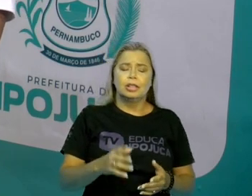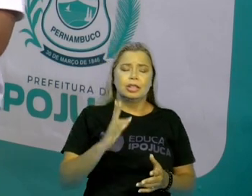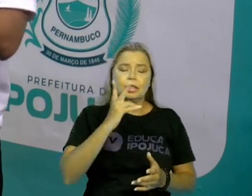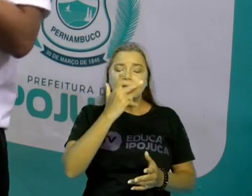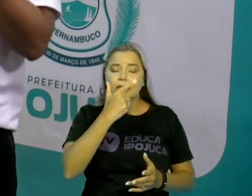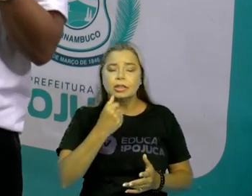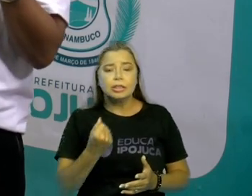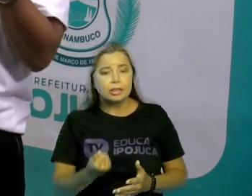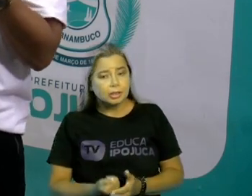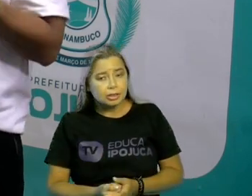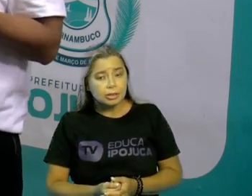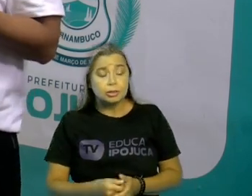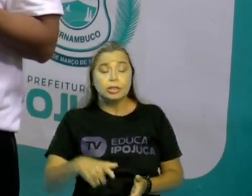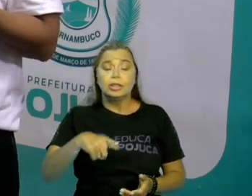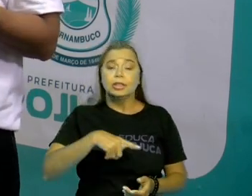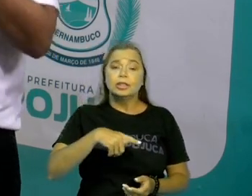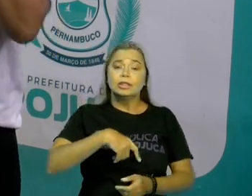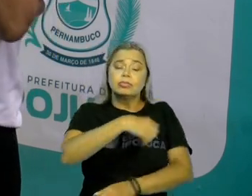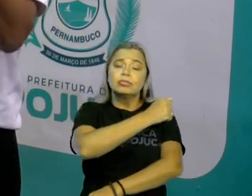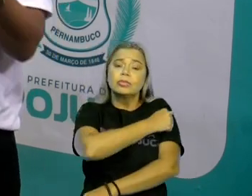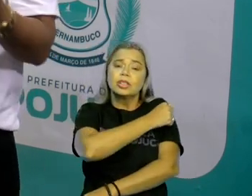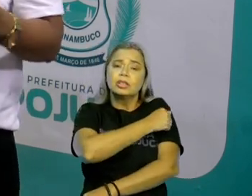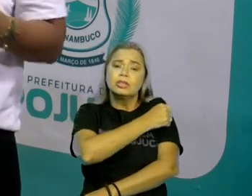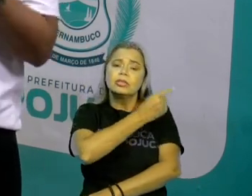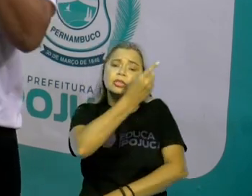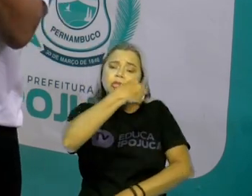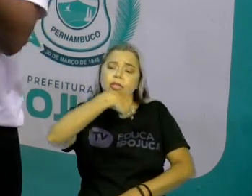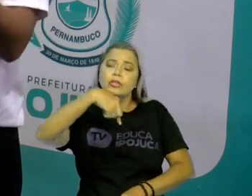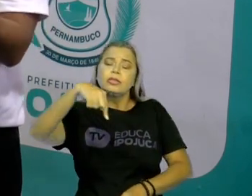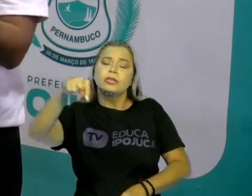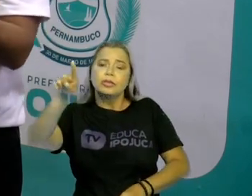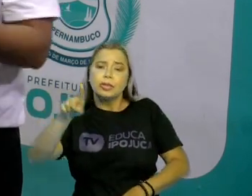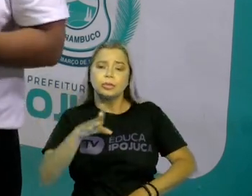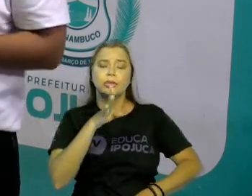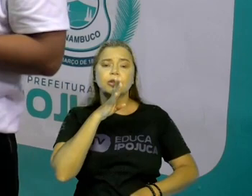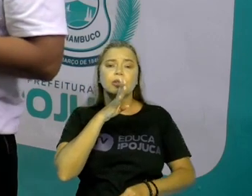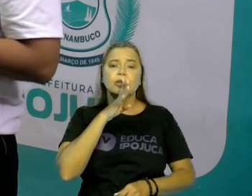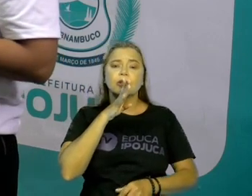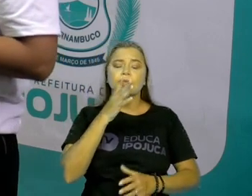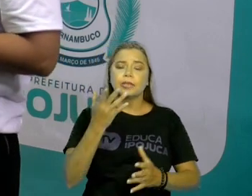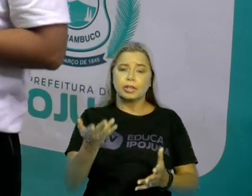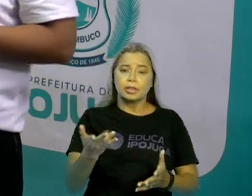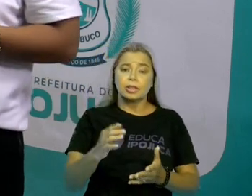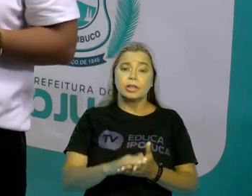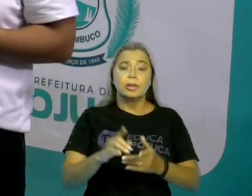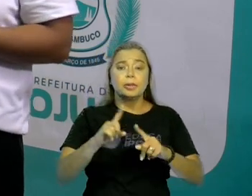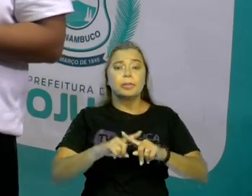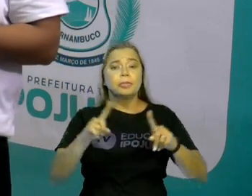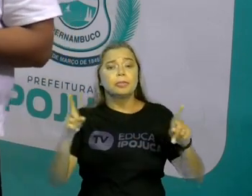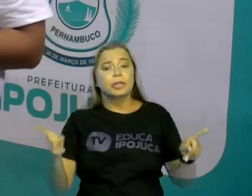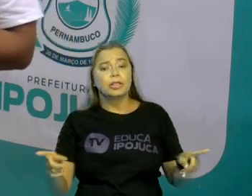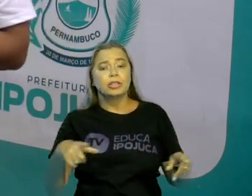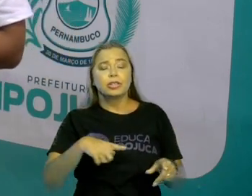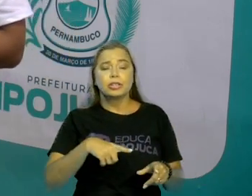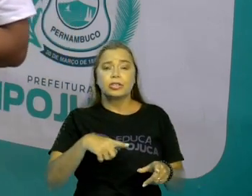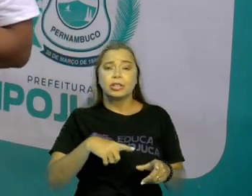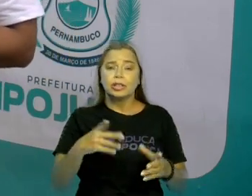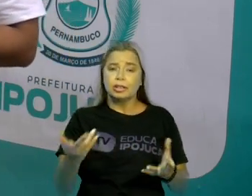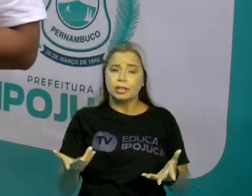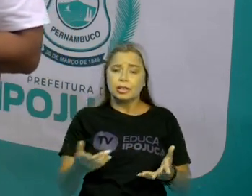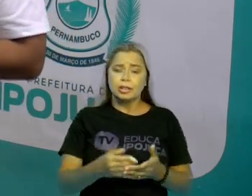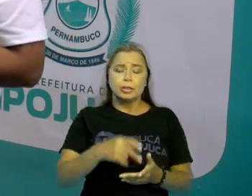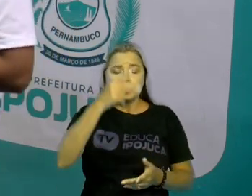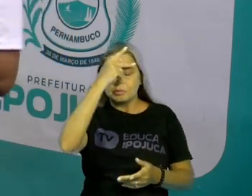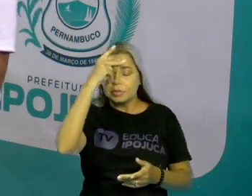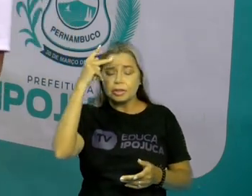o museu, mas tem pessoas que também não tem essa tomada de decisão de ir até o museu. Então eu faço esse convite aqui a